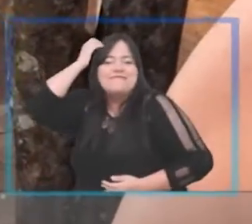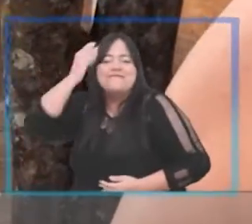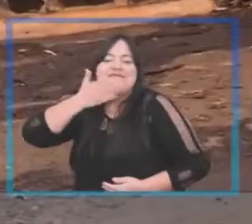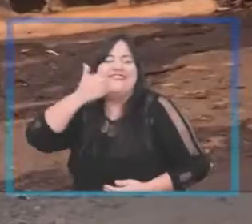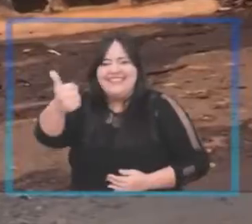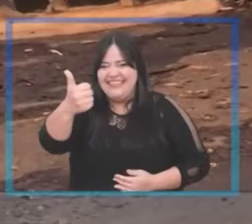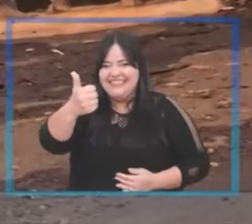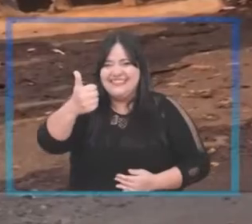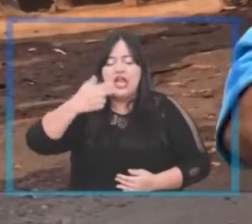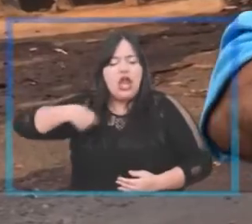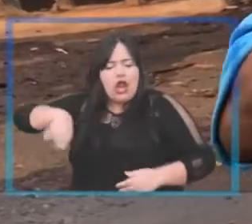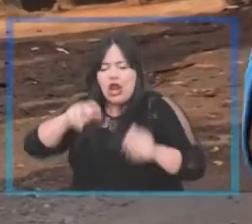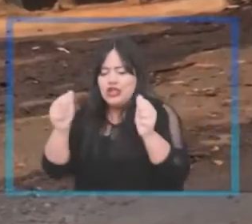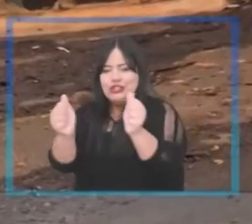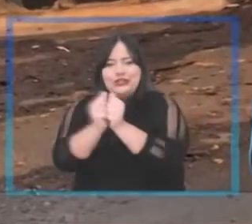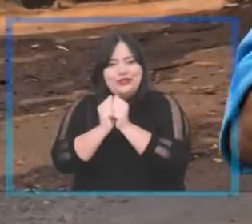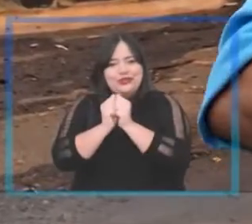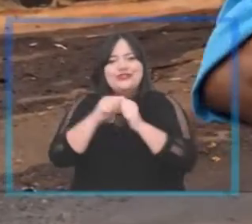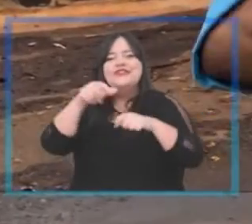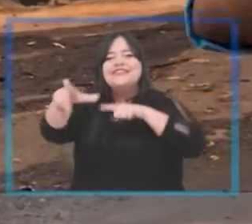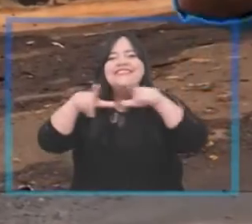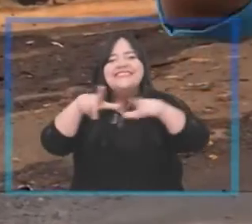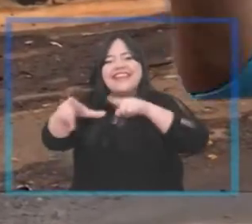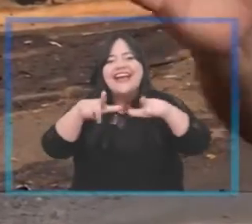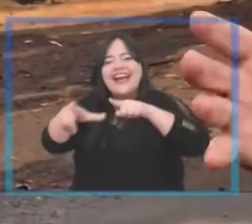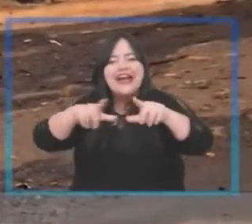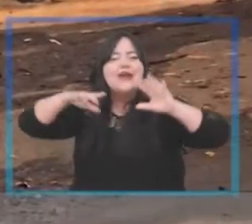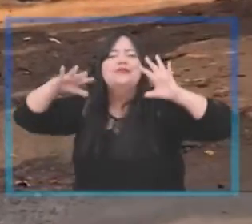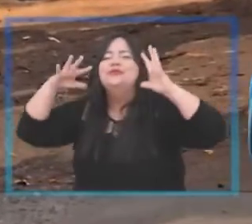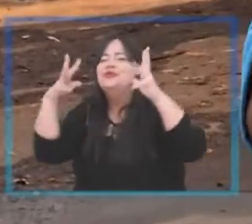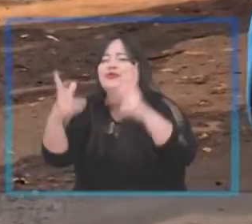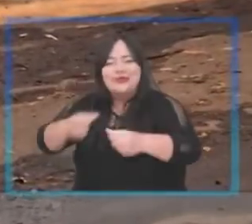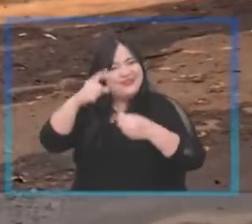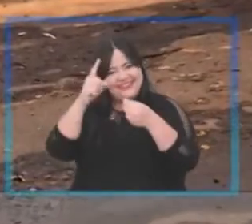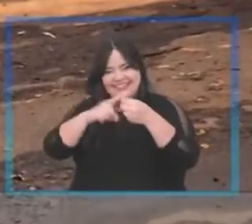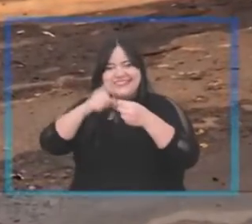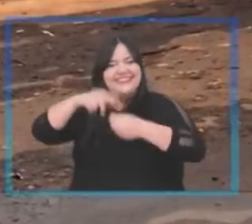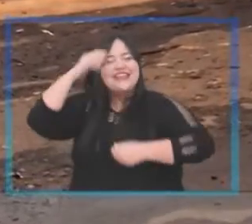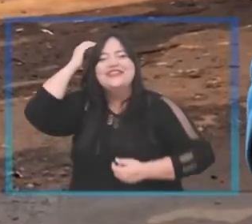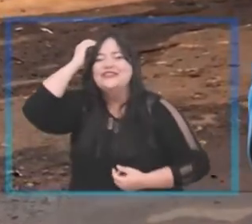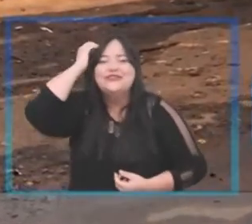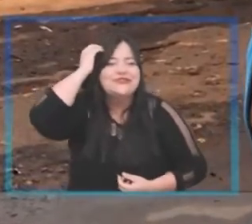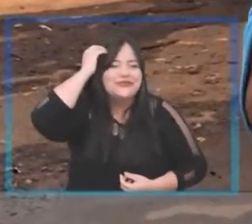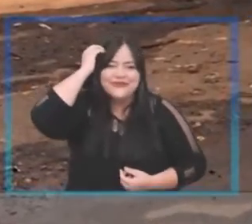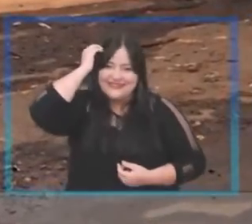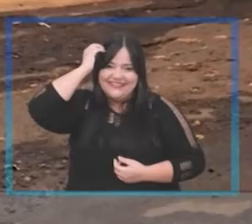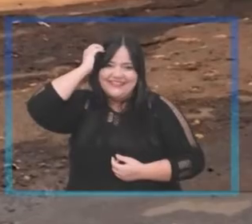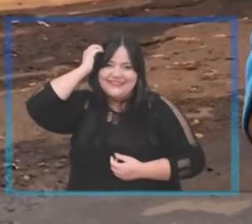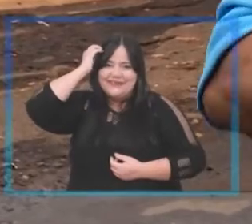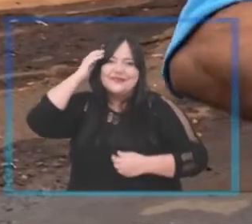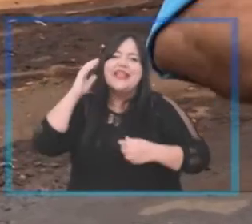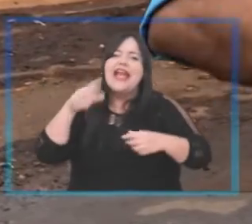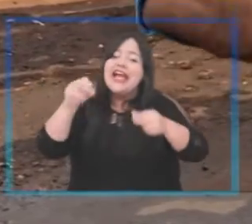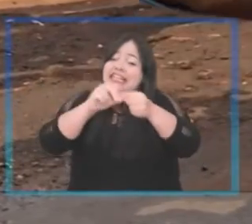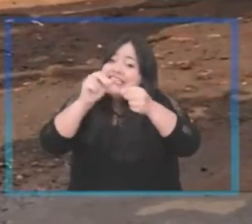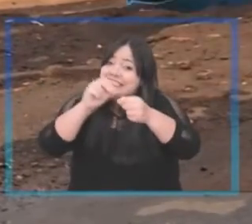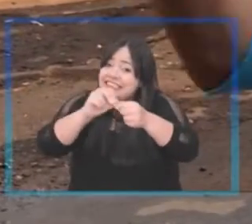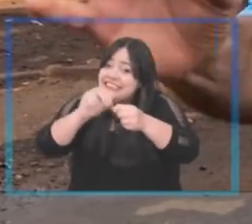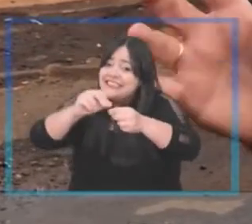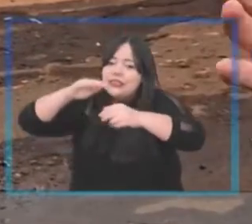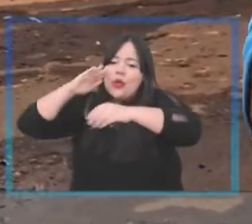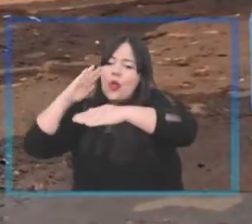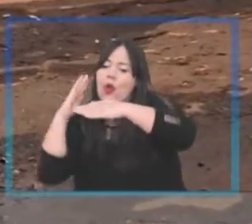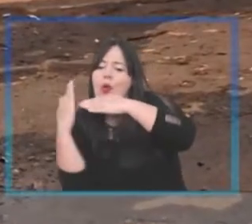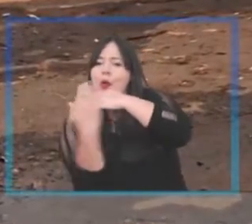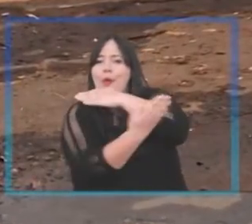melhorar. Nós vamos trabalhar por toda a cidade de Itumbiara. Atuar nos